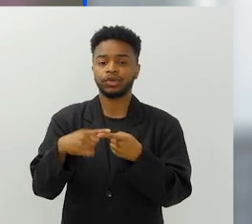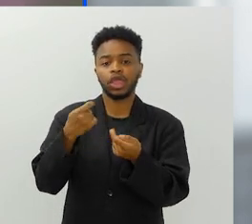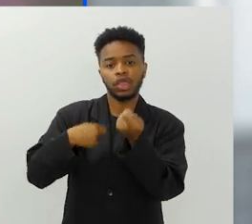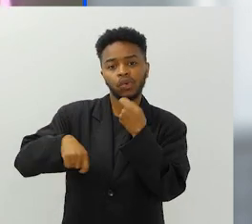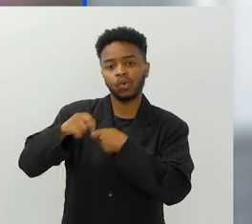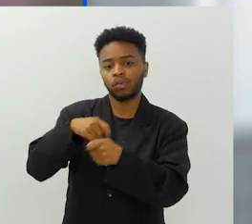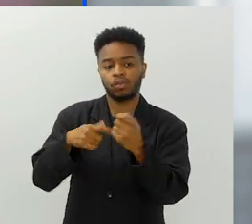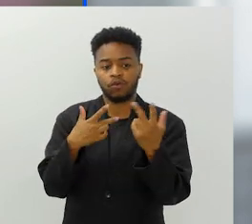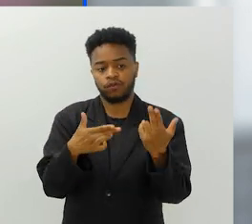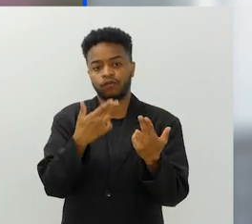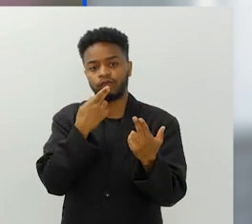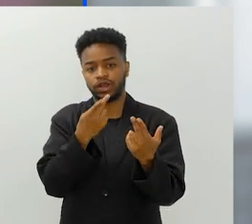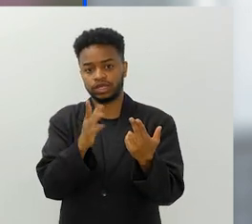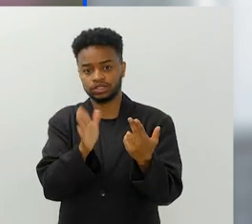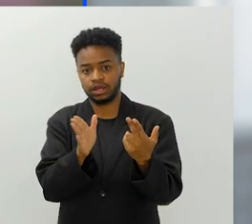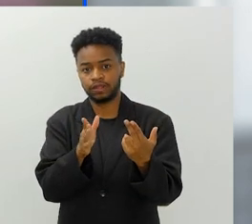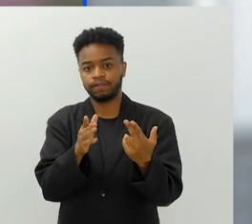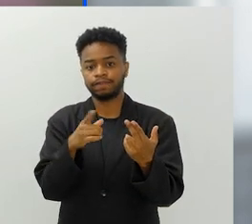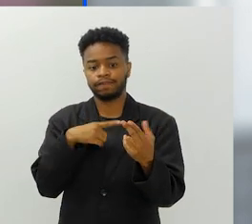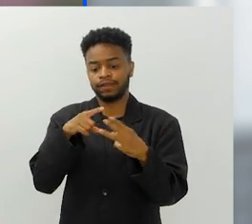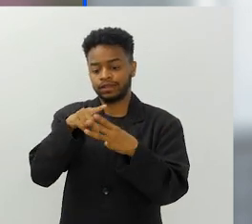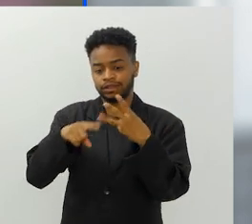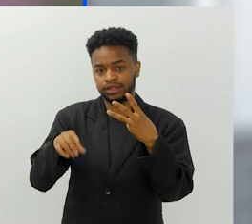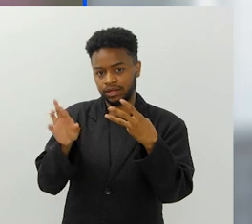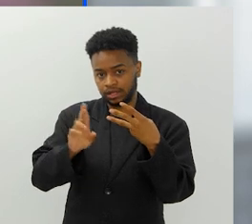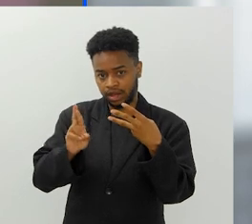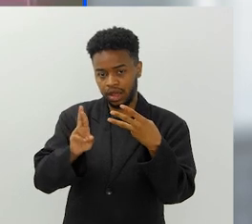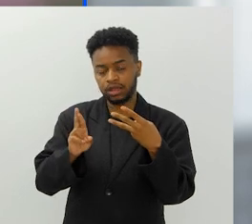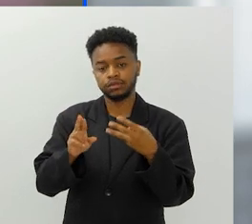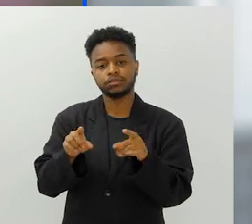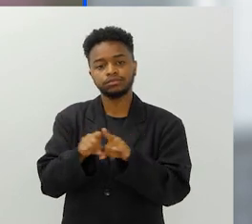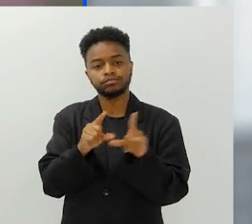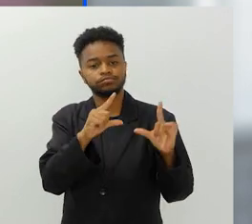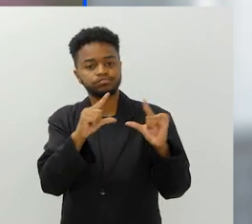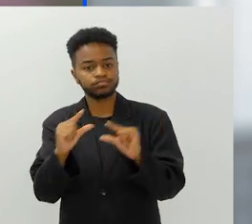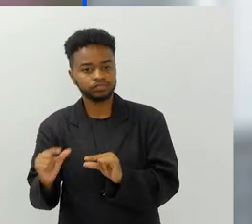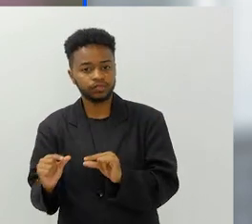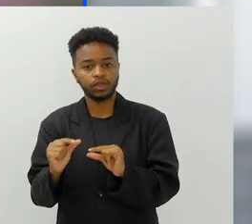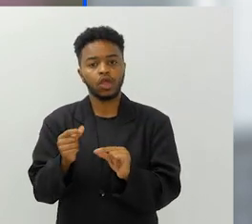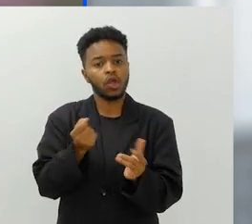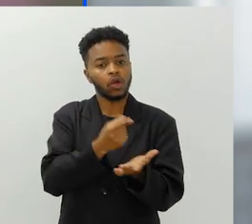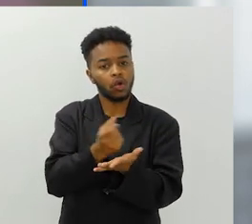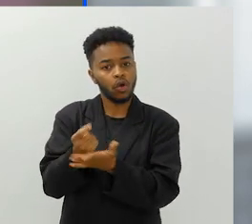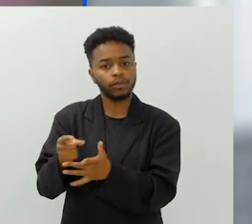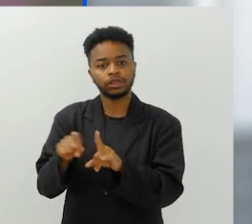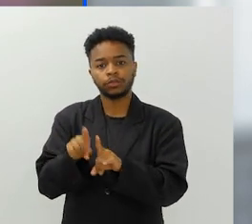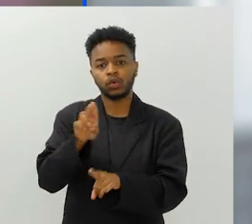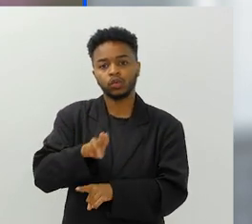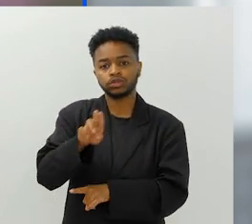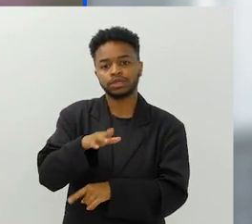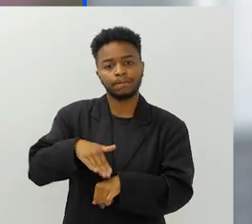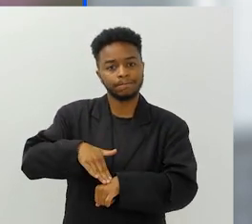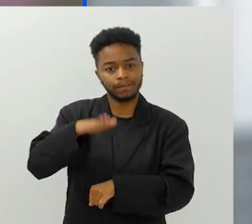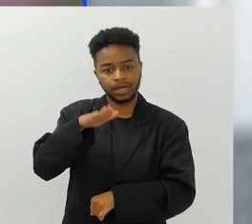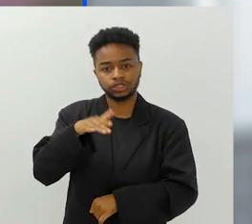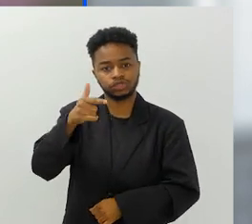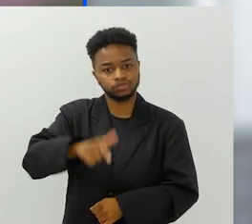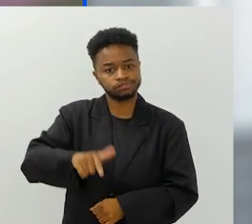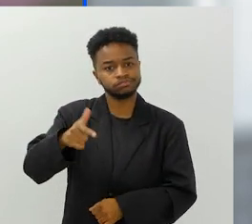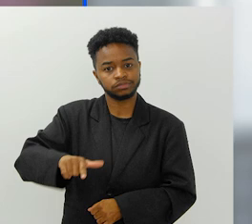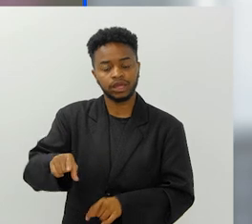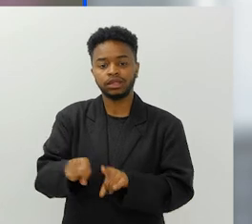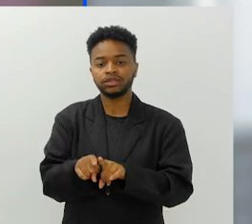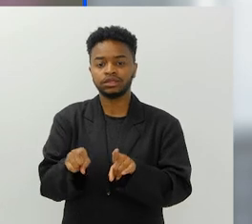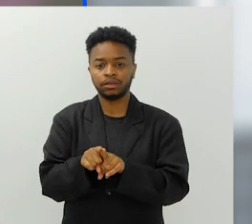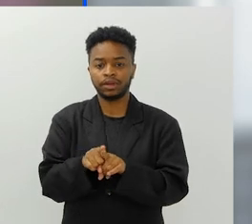Você economizar, como eu falei, o RRR, né? Reduzir esse consumo, você reutilizar mais os